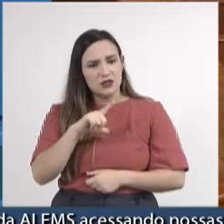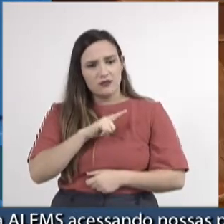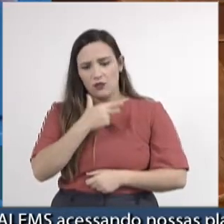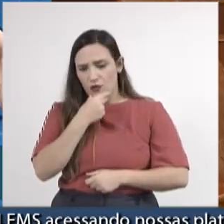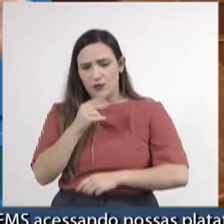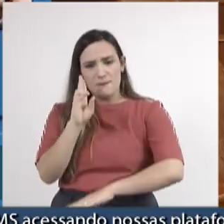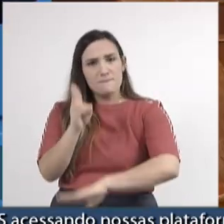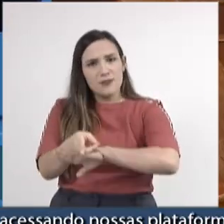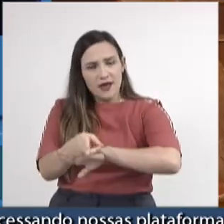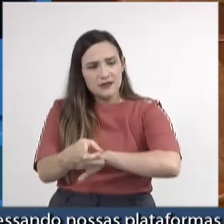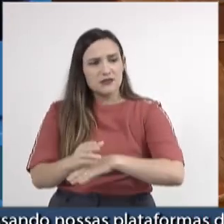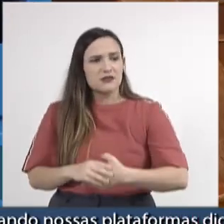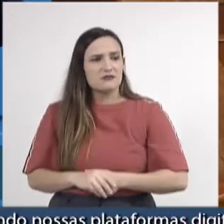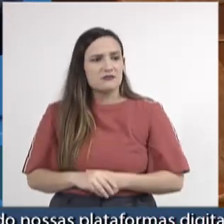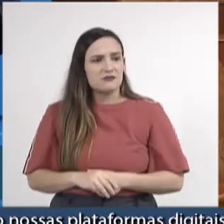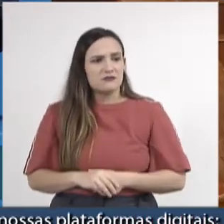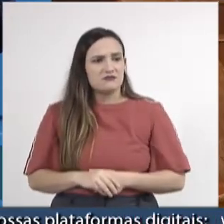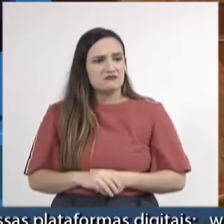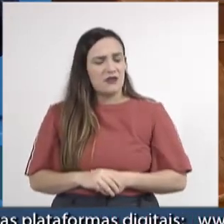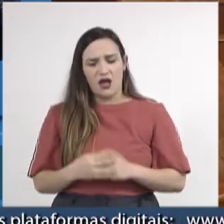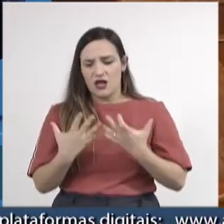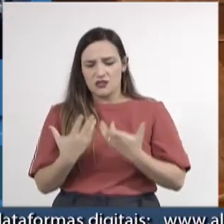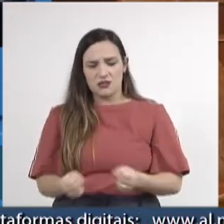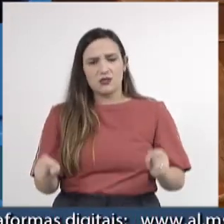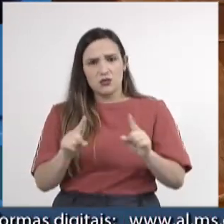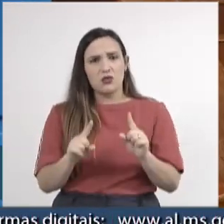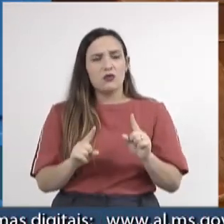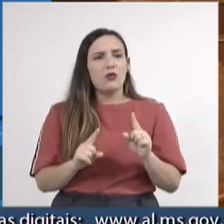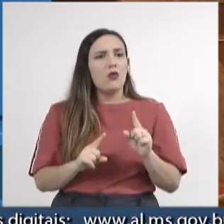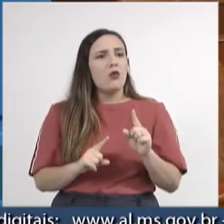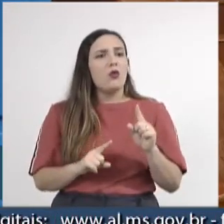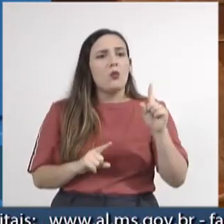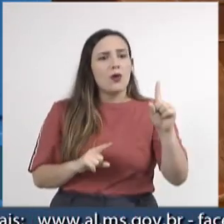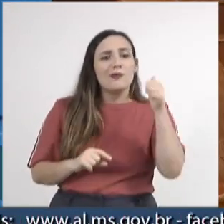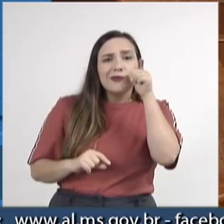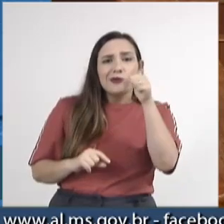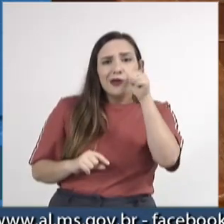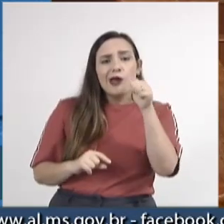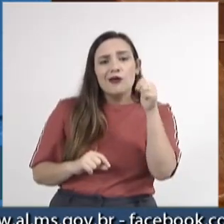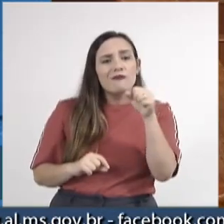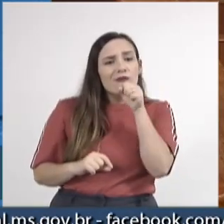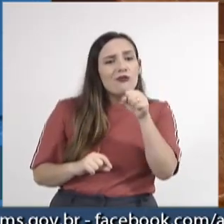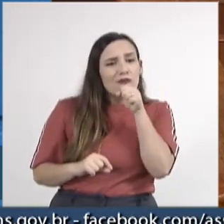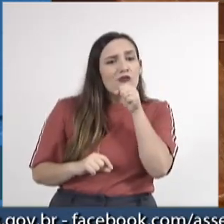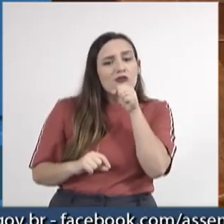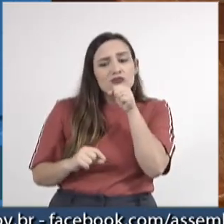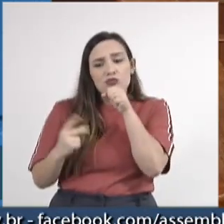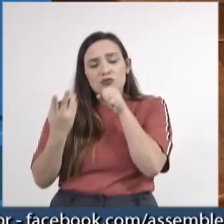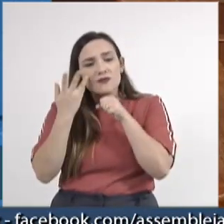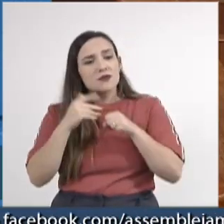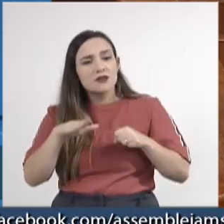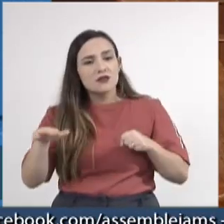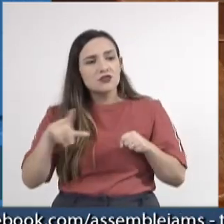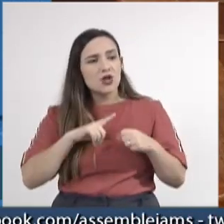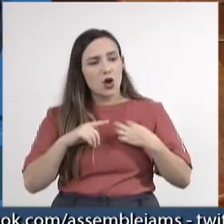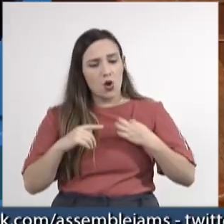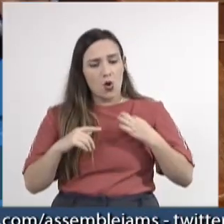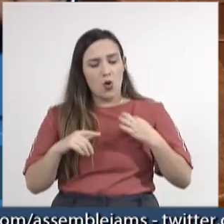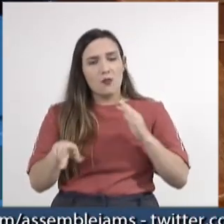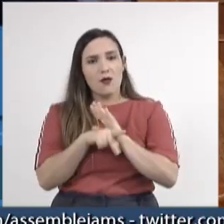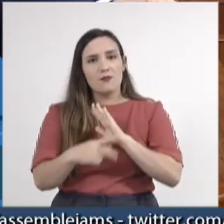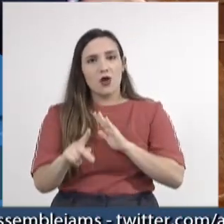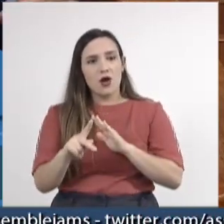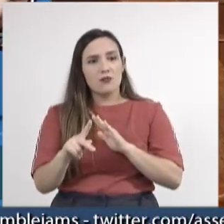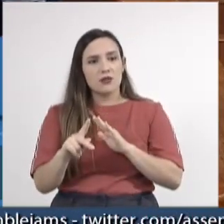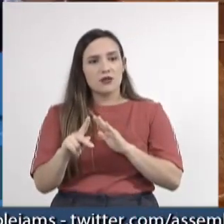transportar uma senhora e duas crianças que estavam paramentadas com a roupa do Candomblé e tinham acabado